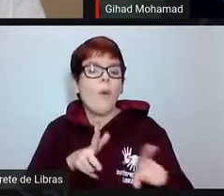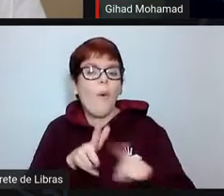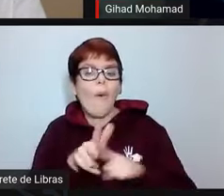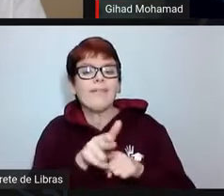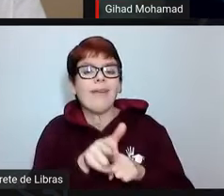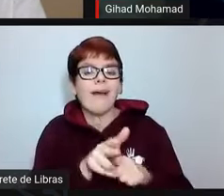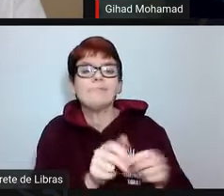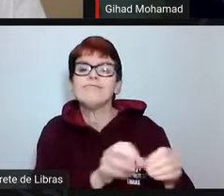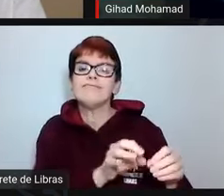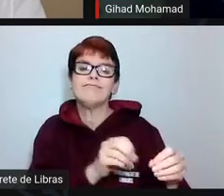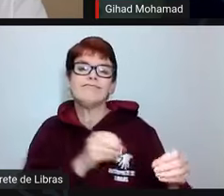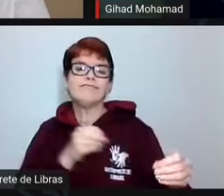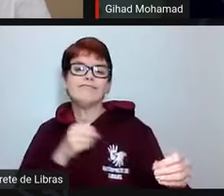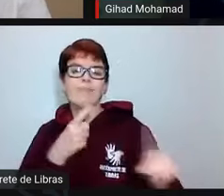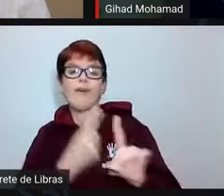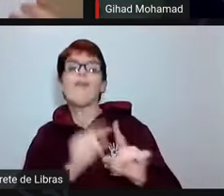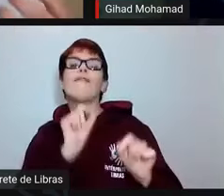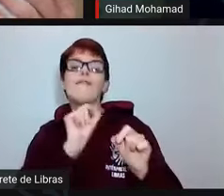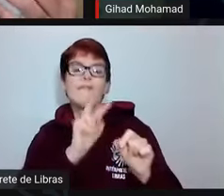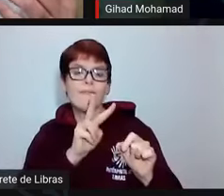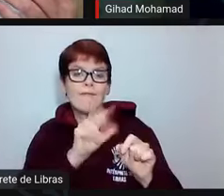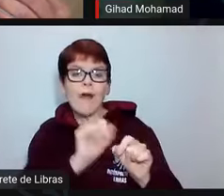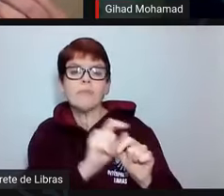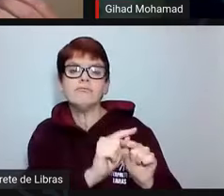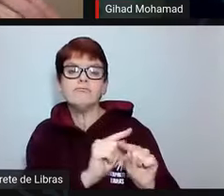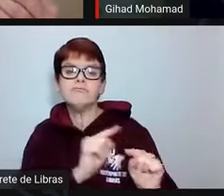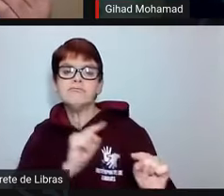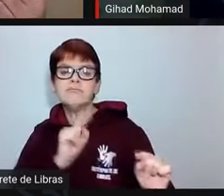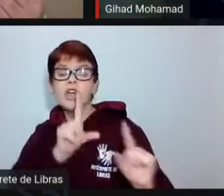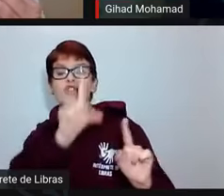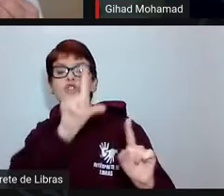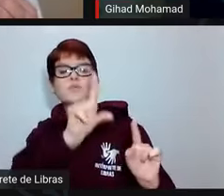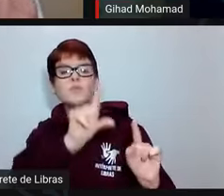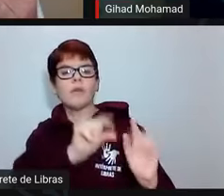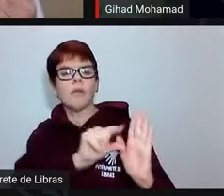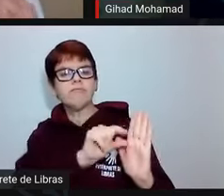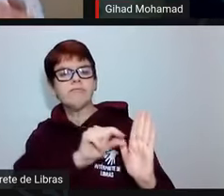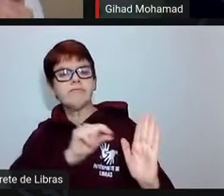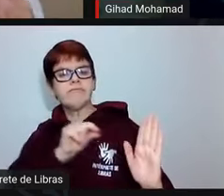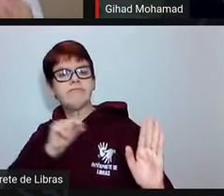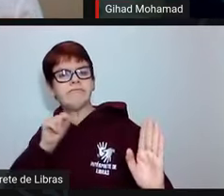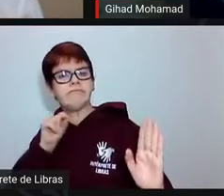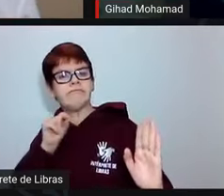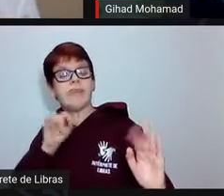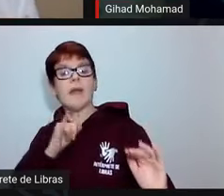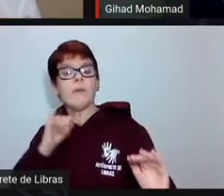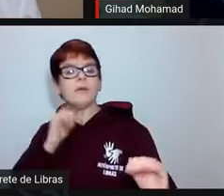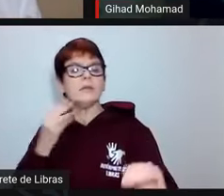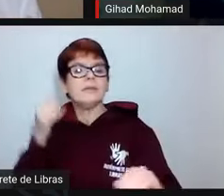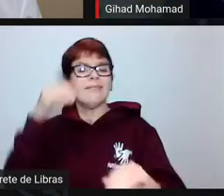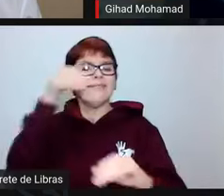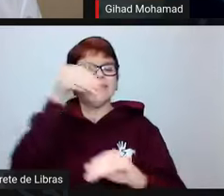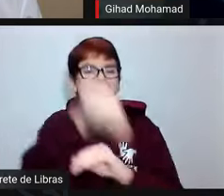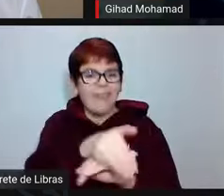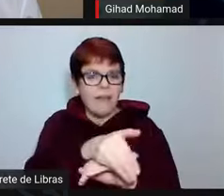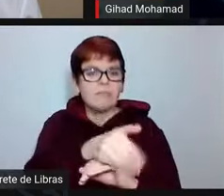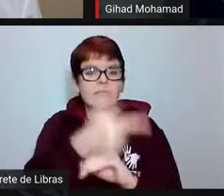ela está nos levando a isso. A diminuir a importância da universidade para esses setores.